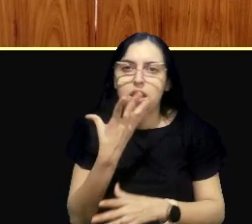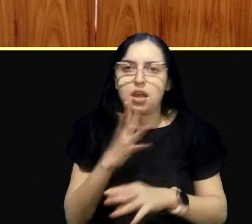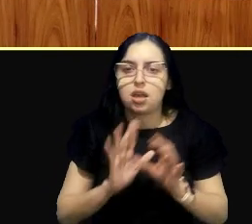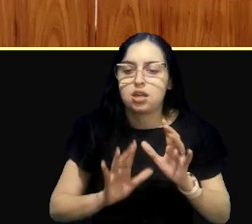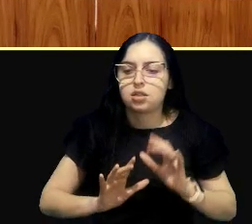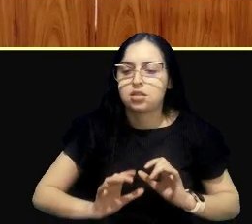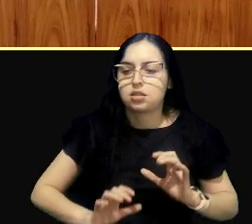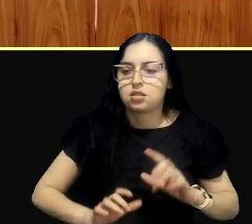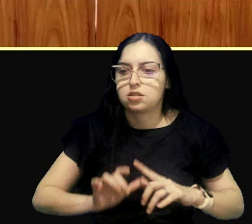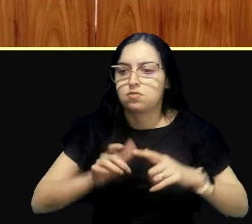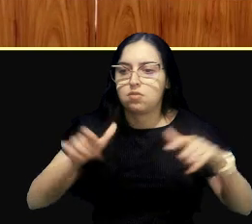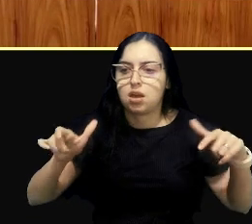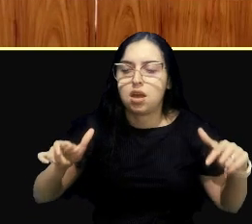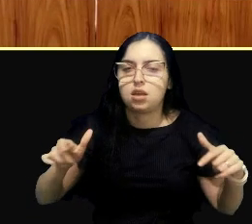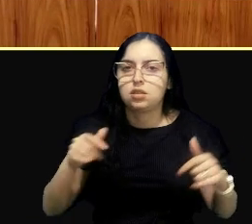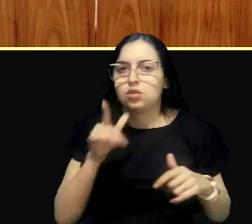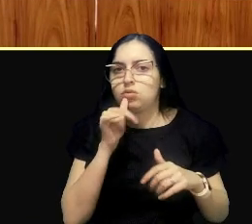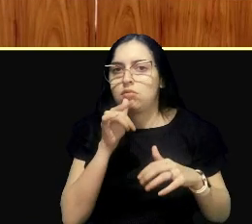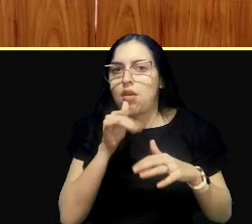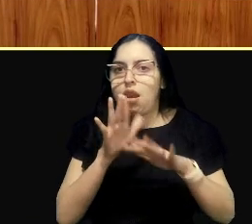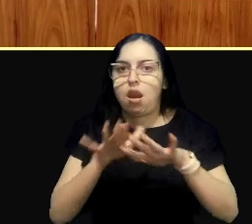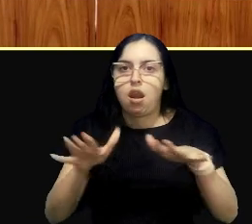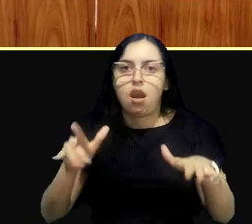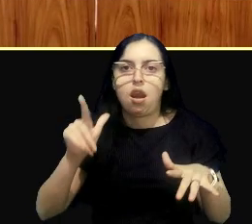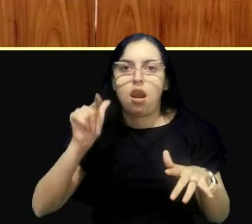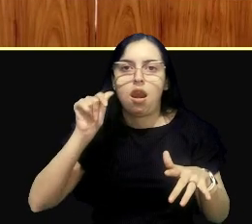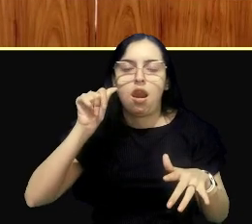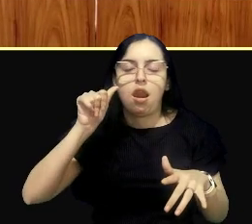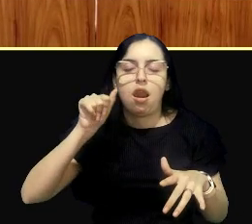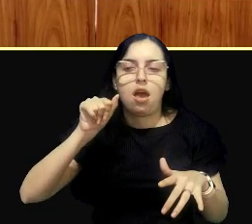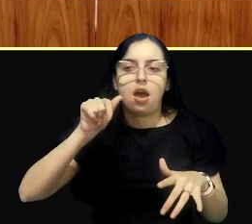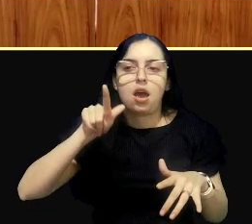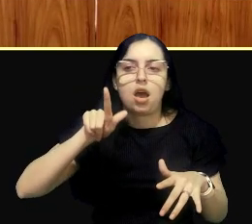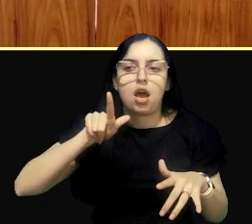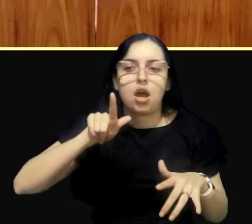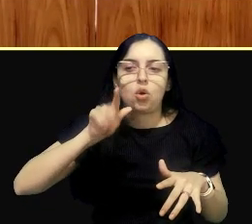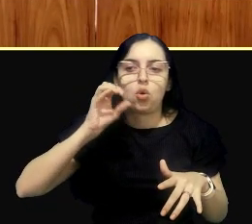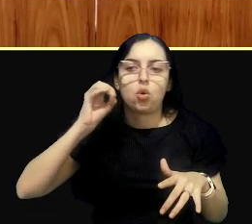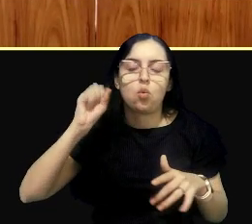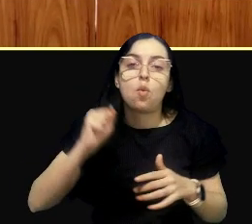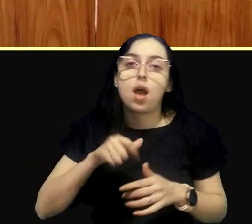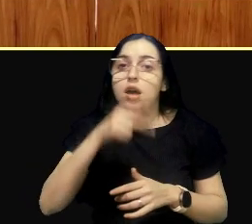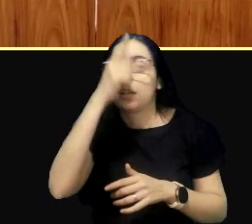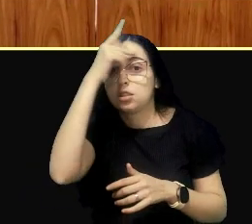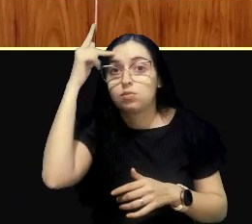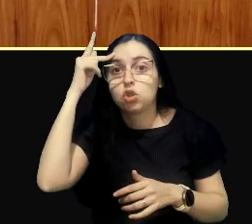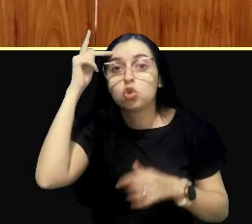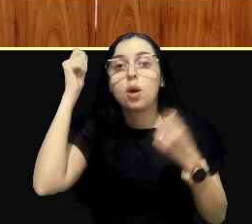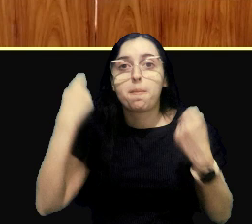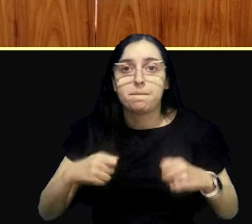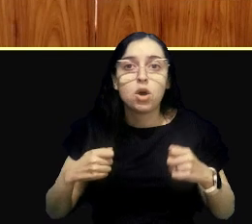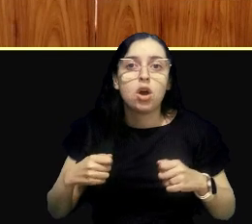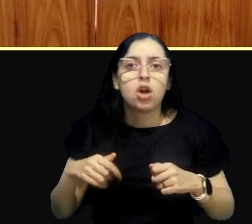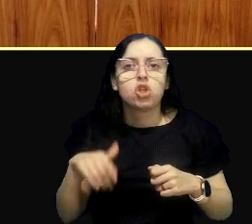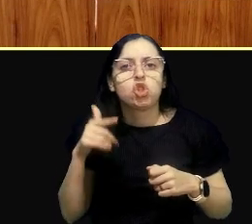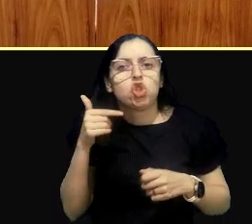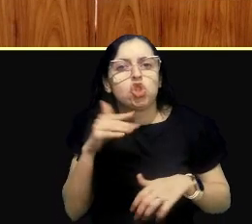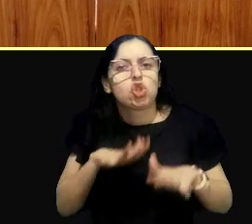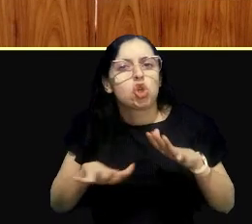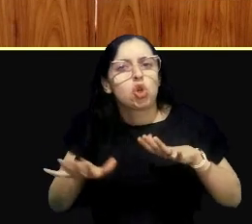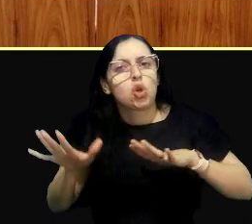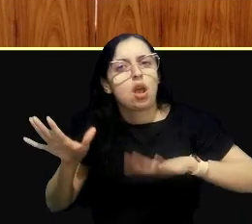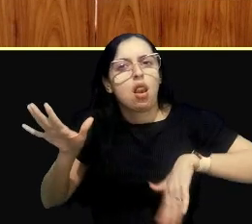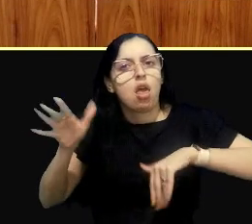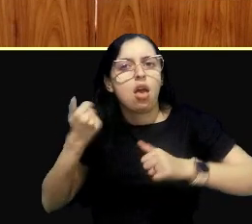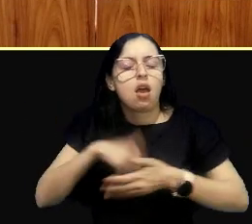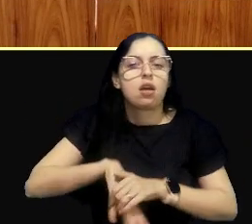de lagoa, onde a população pode aproveitar para o seu lazer,